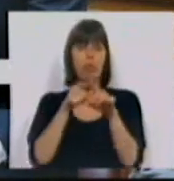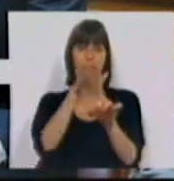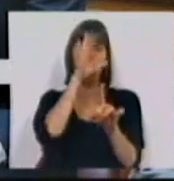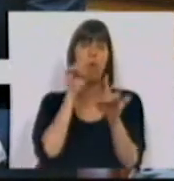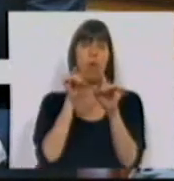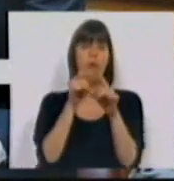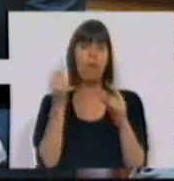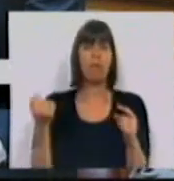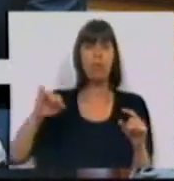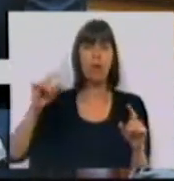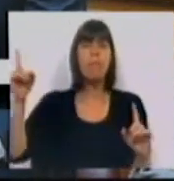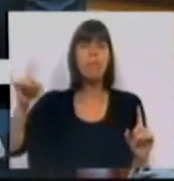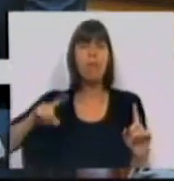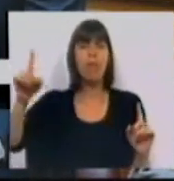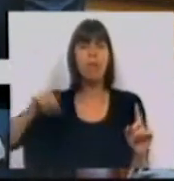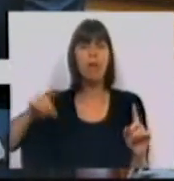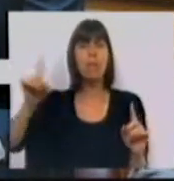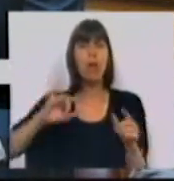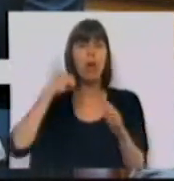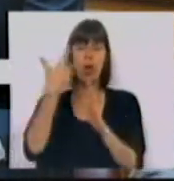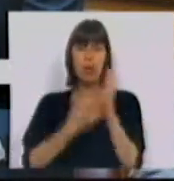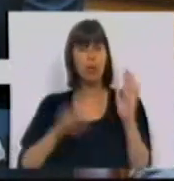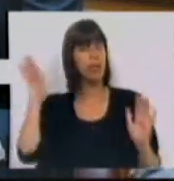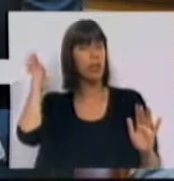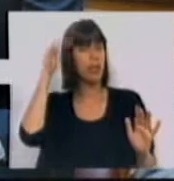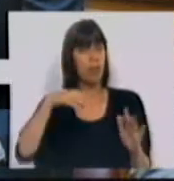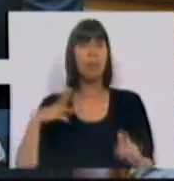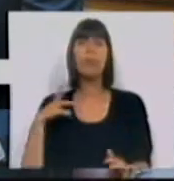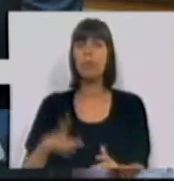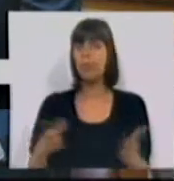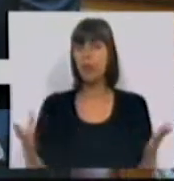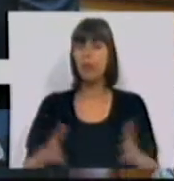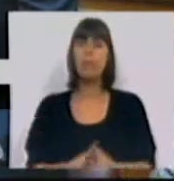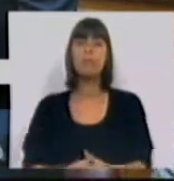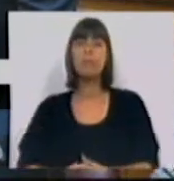Governo que viola sistematicamente a Constituição da República Portuguesa.